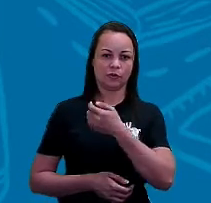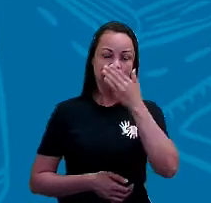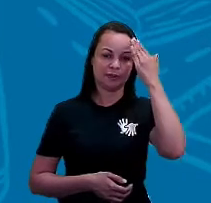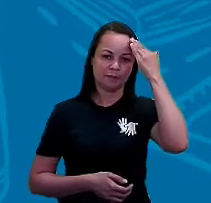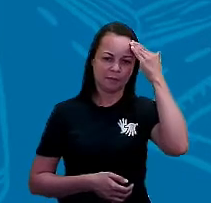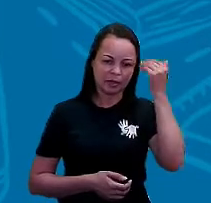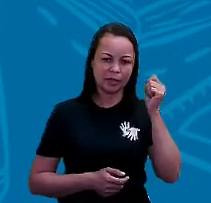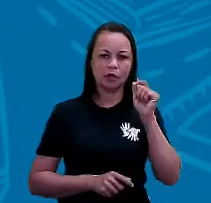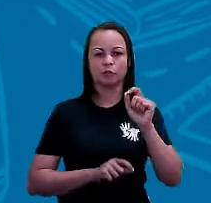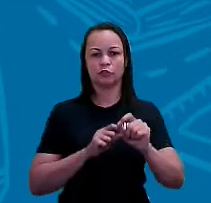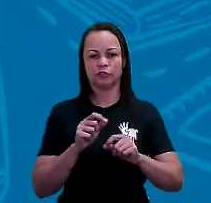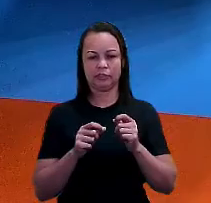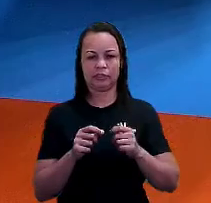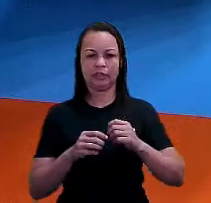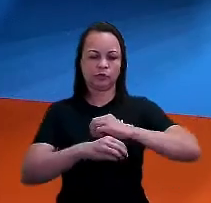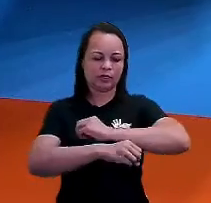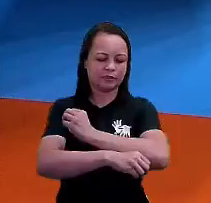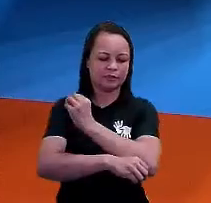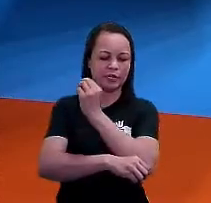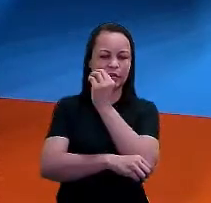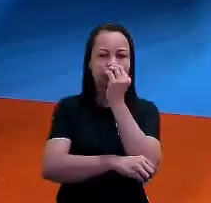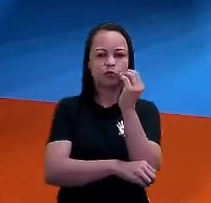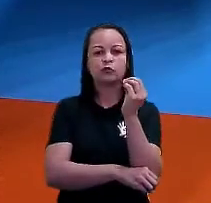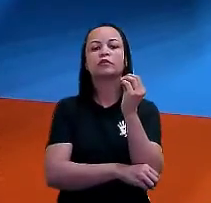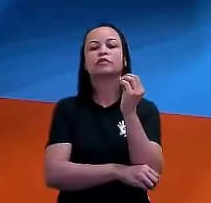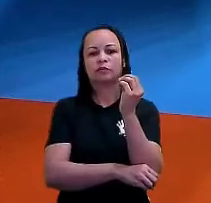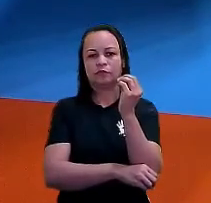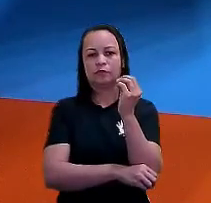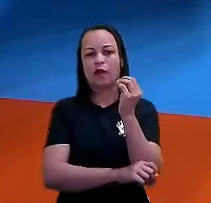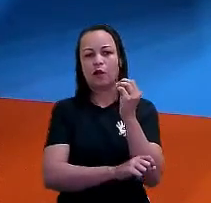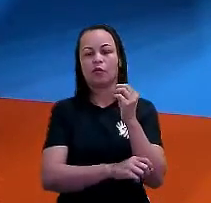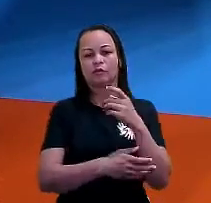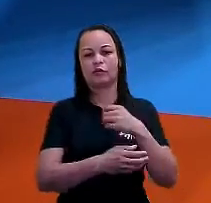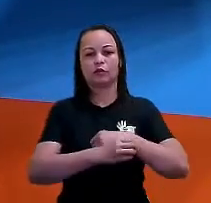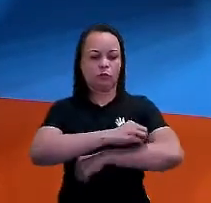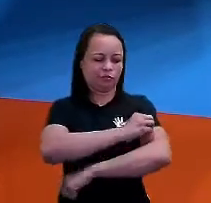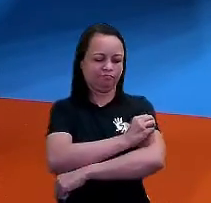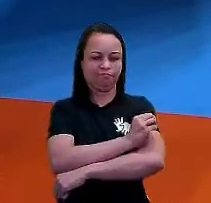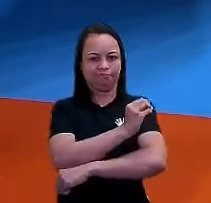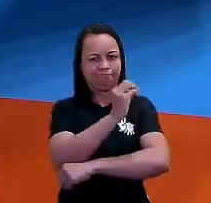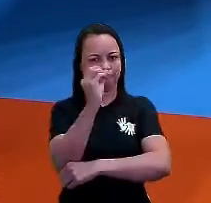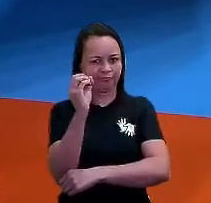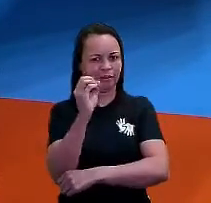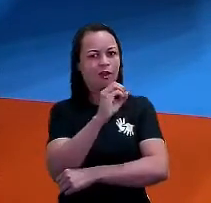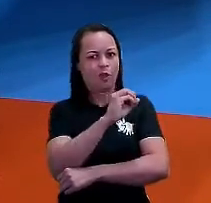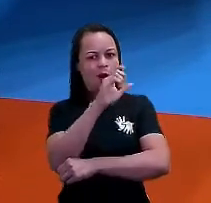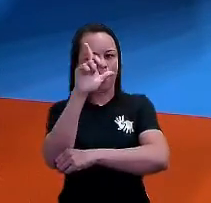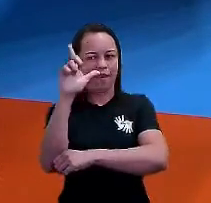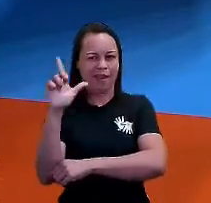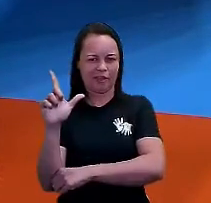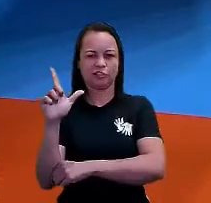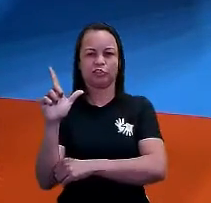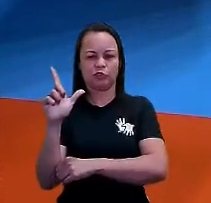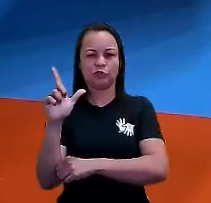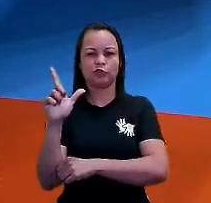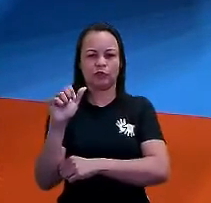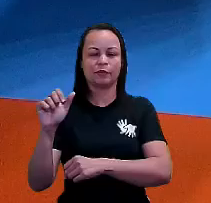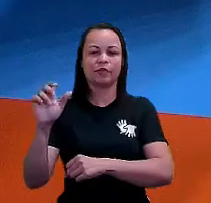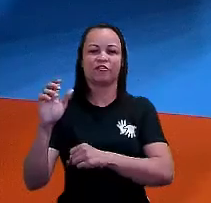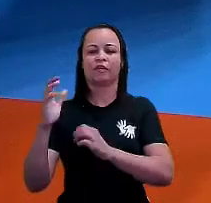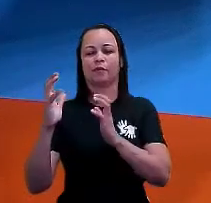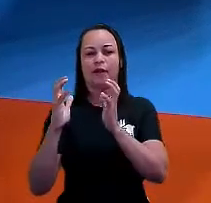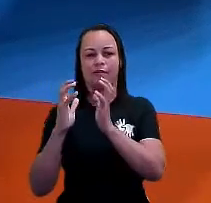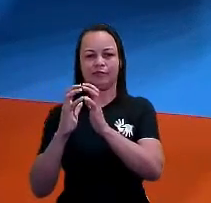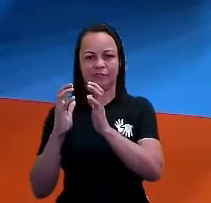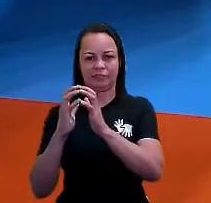no nascer do sol em Vitória de Santo Antão vai estar direcionando para o leste, fica justamente no sentido do litoral de Recife, da nossa capital.